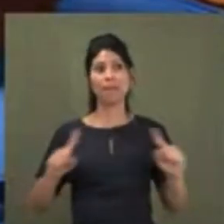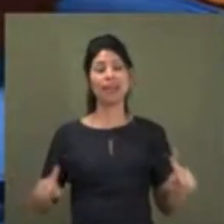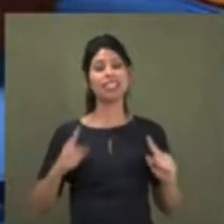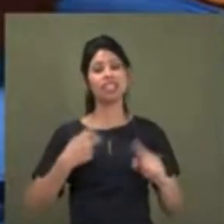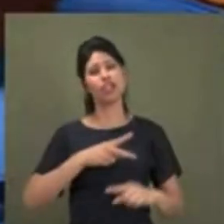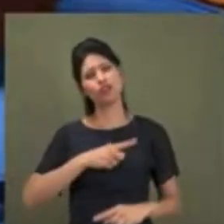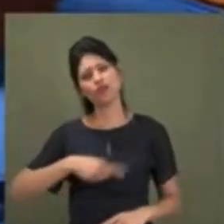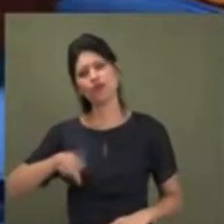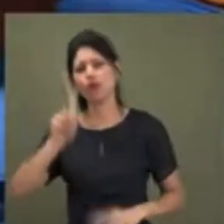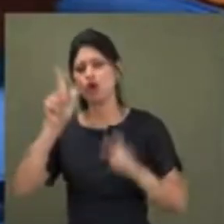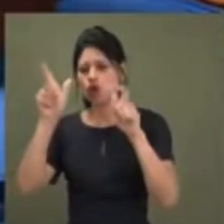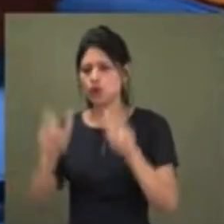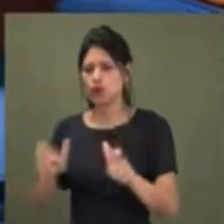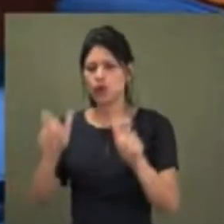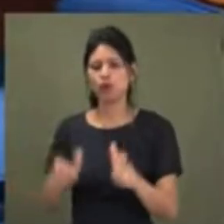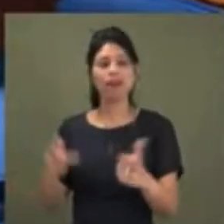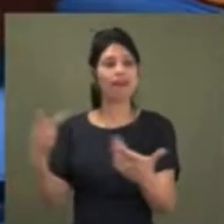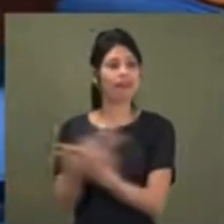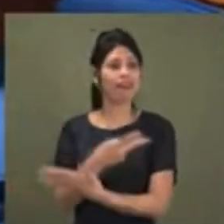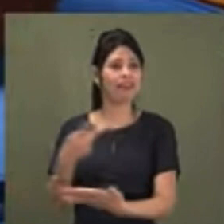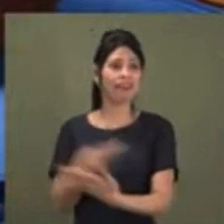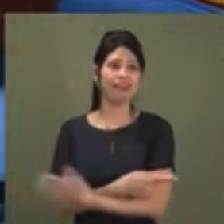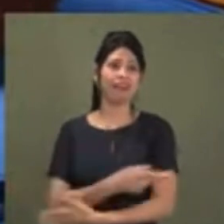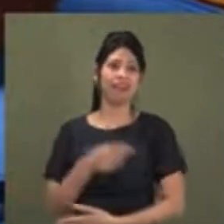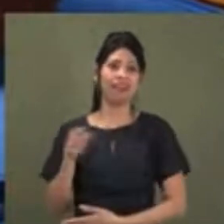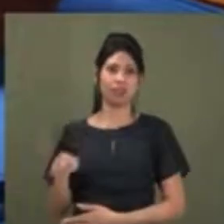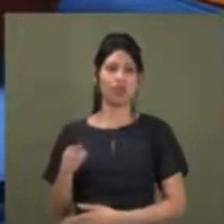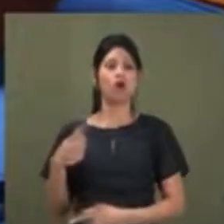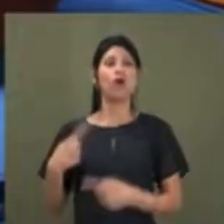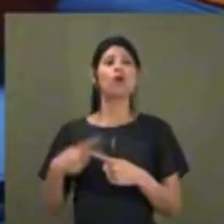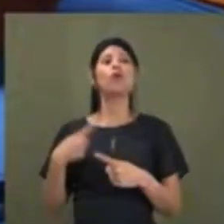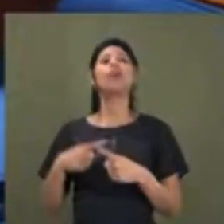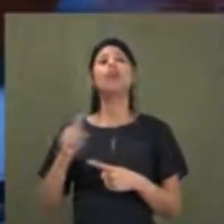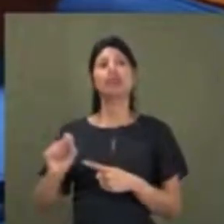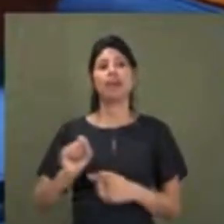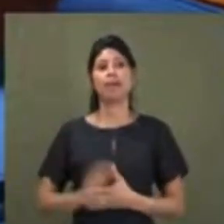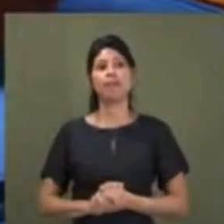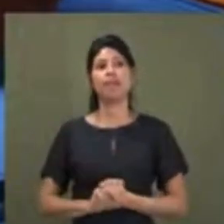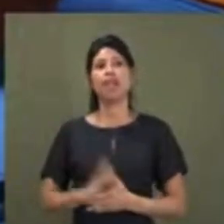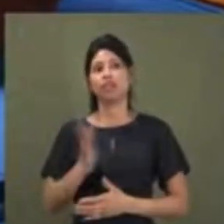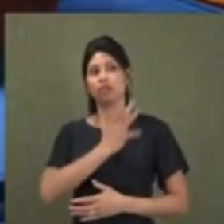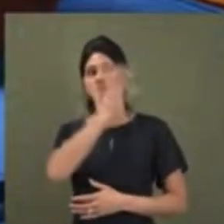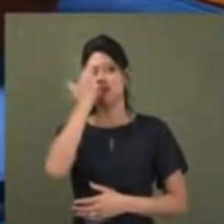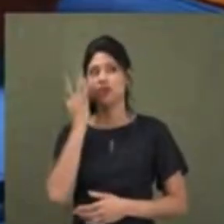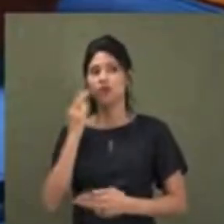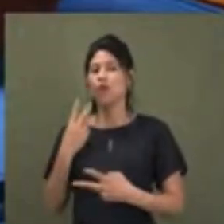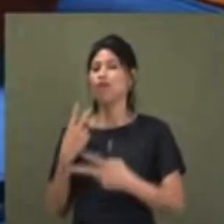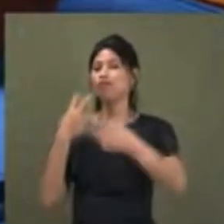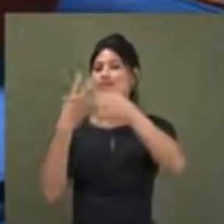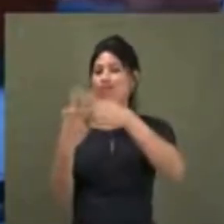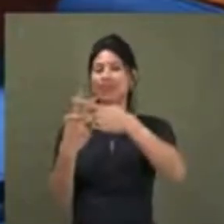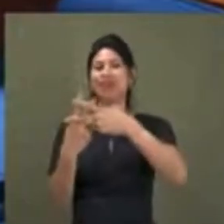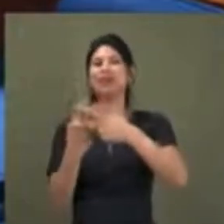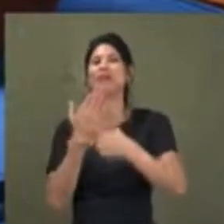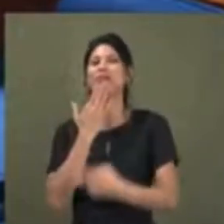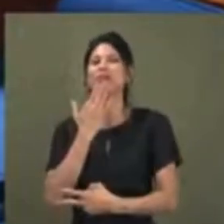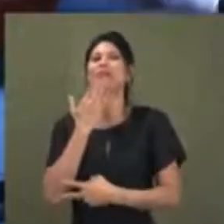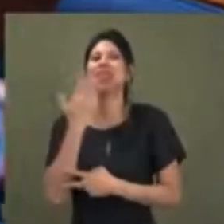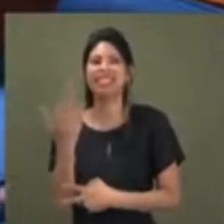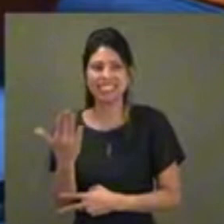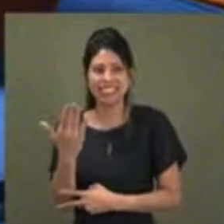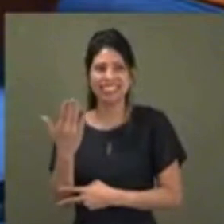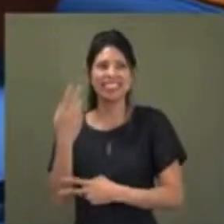Magno Malta. Por quê? Lugar para pedir prisão é em frente ao Palácio do Planalto, onde tem um